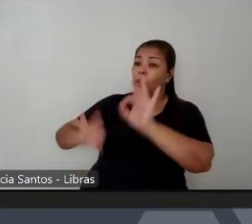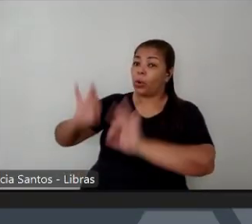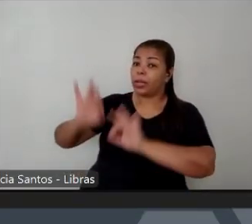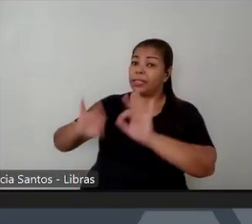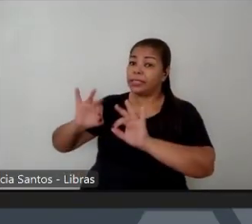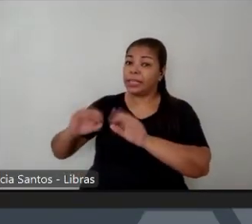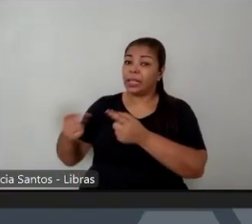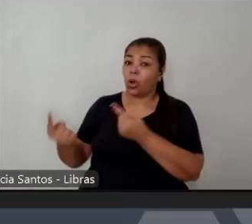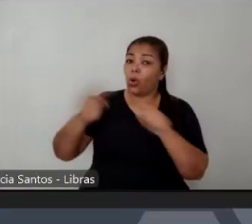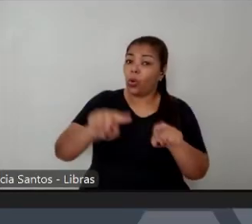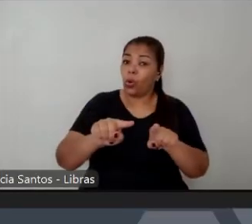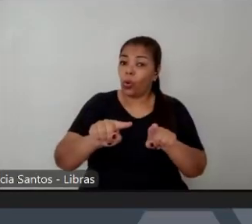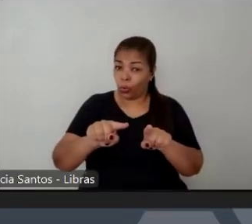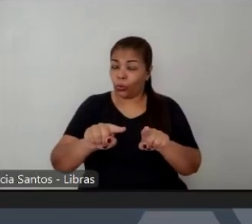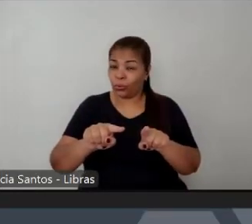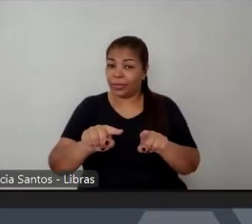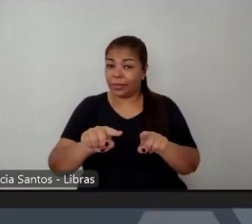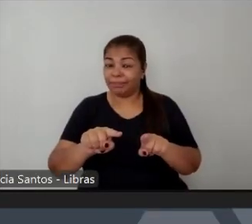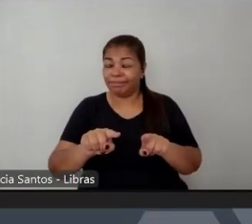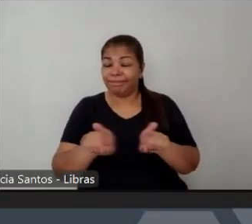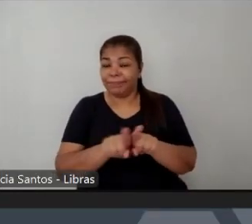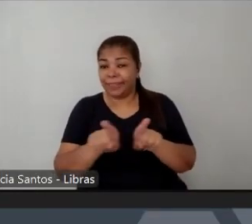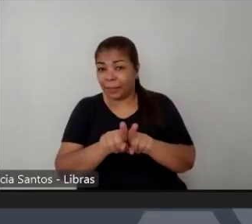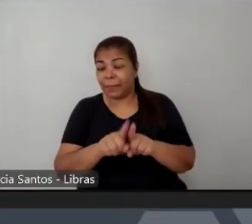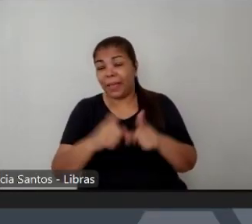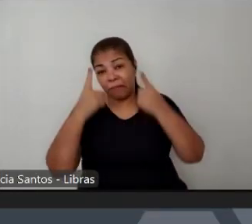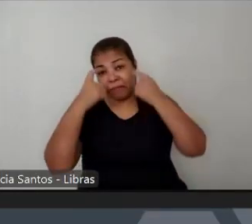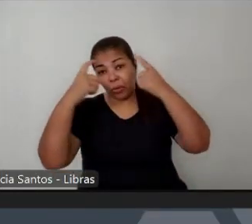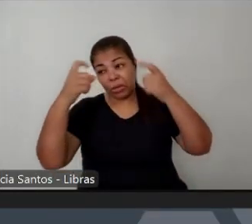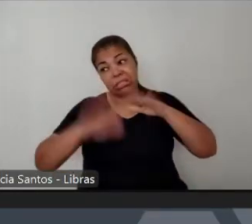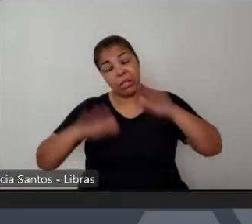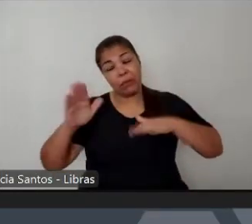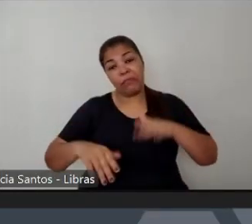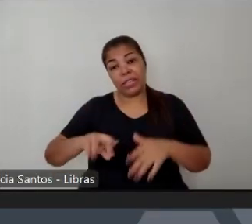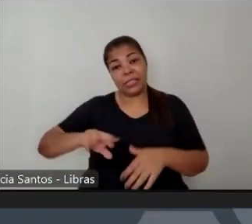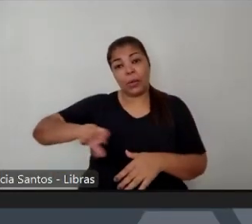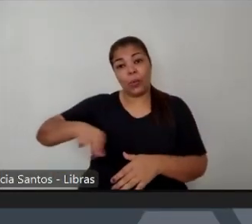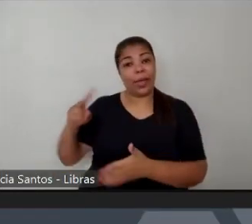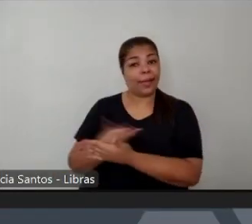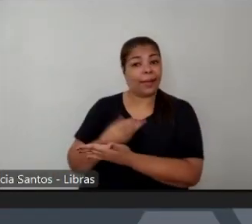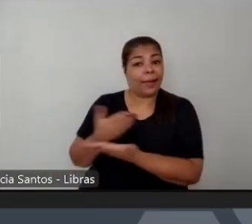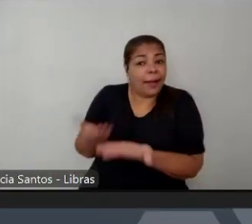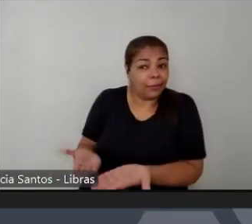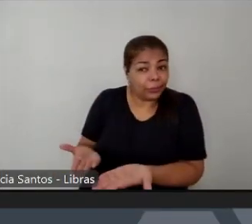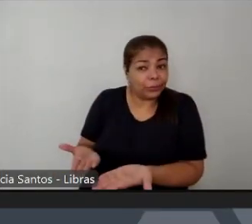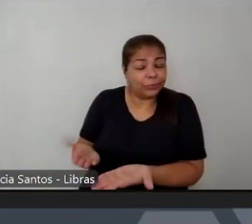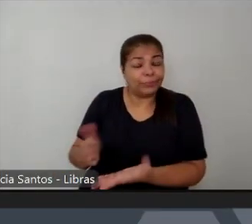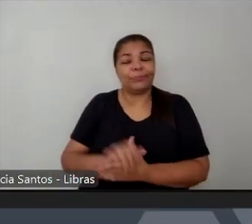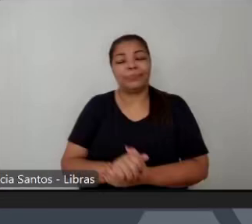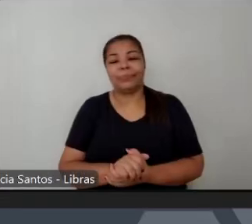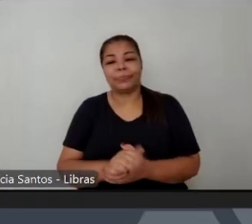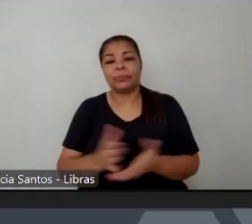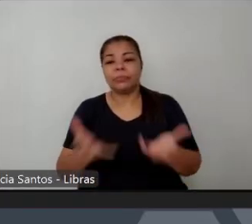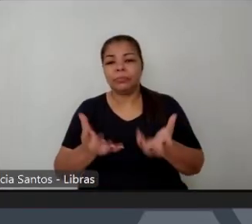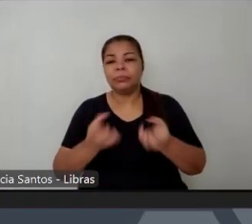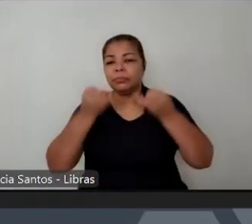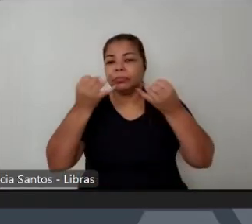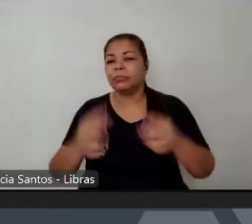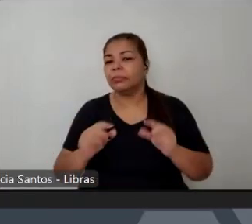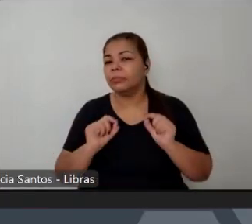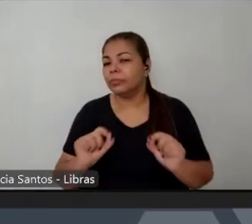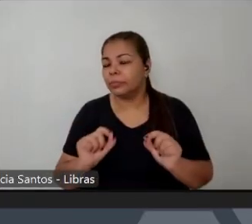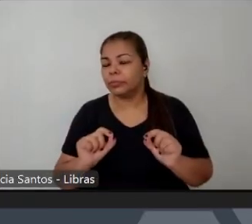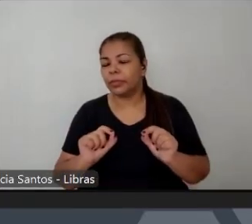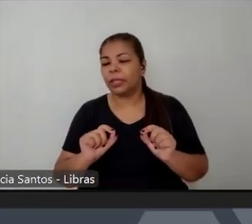um pouco o que eu queria colocar para você diante dessa distância entre o discurso da política de segurança